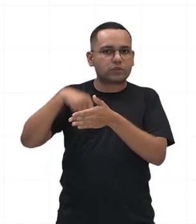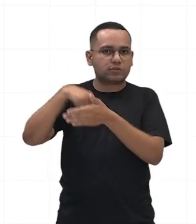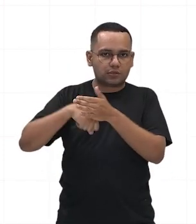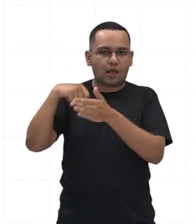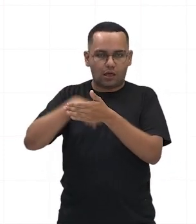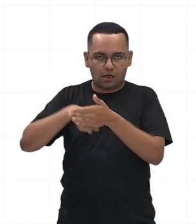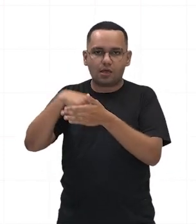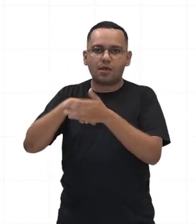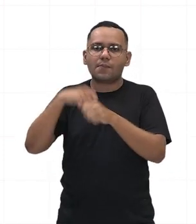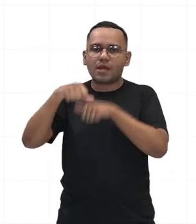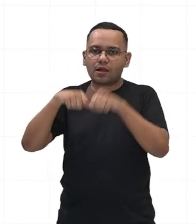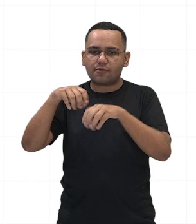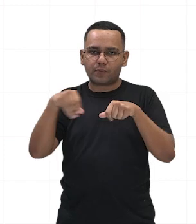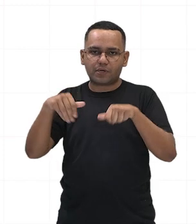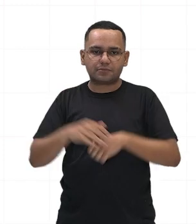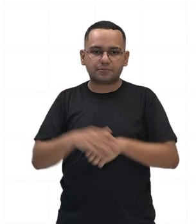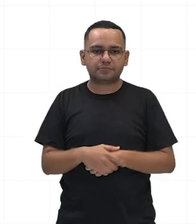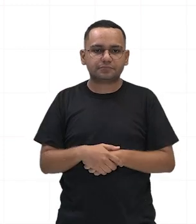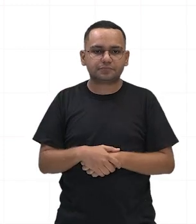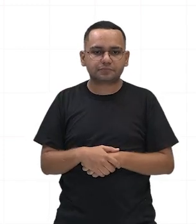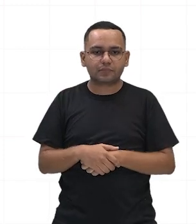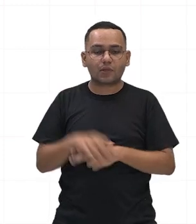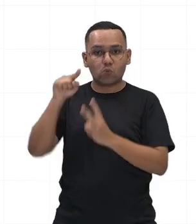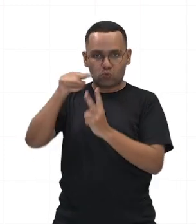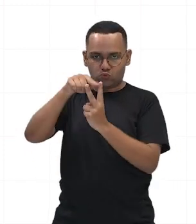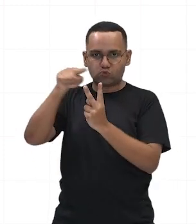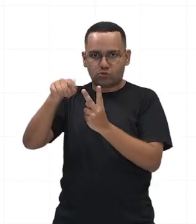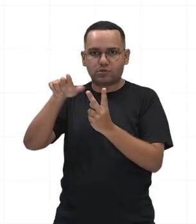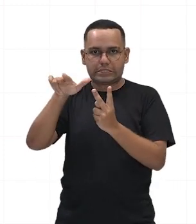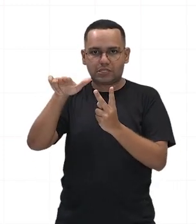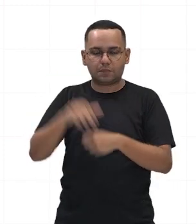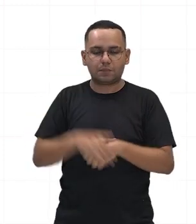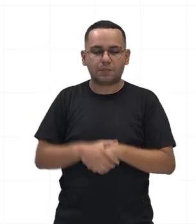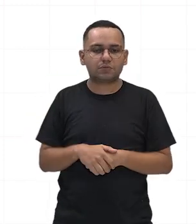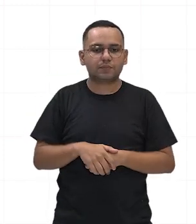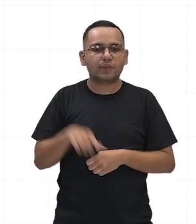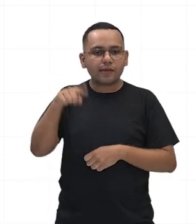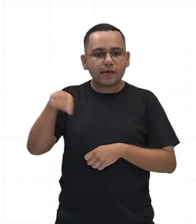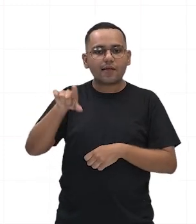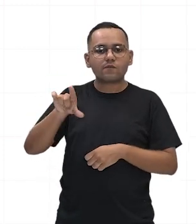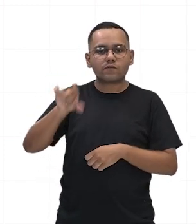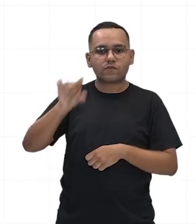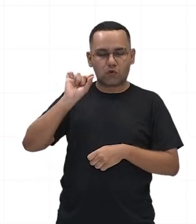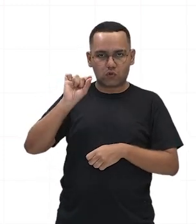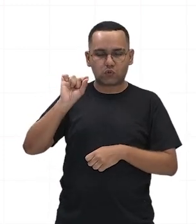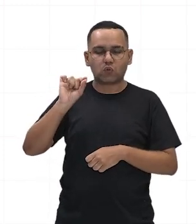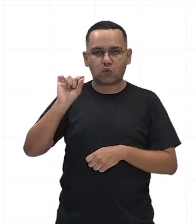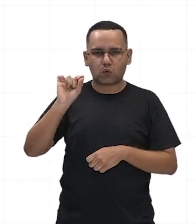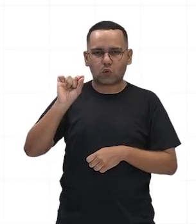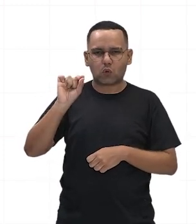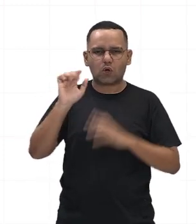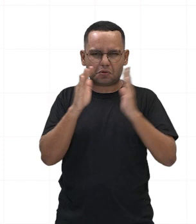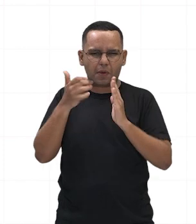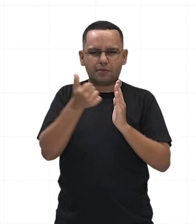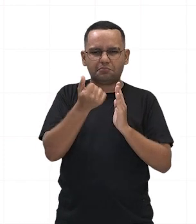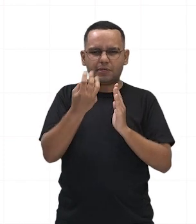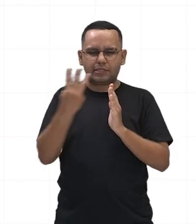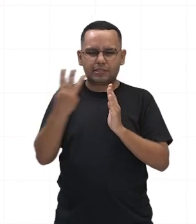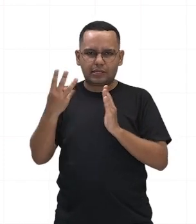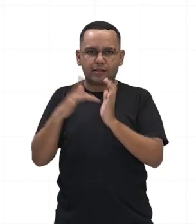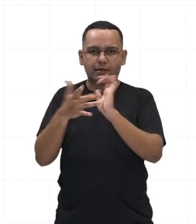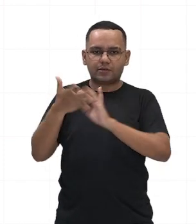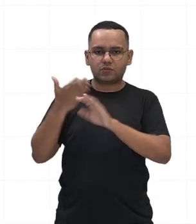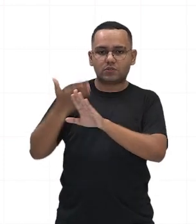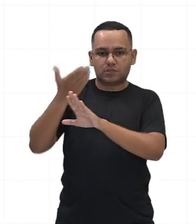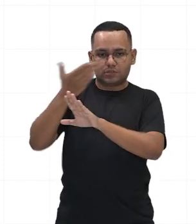tribunos. Tibério Craco foi eleito como tribuno da plebe em 133 a.C. e